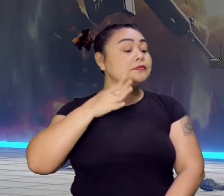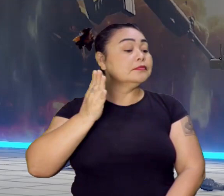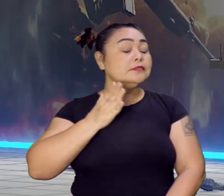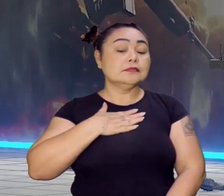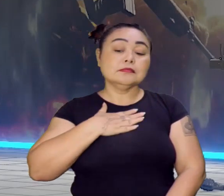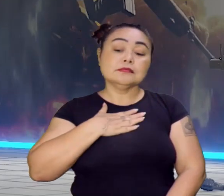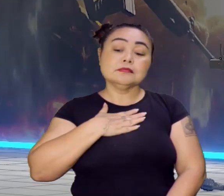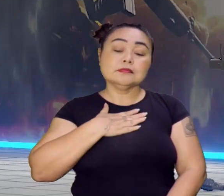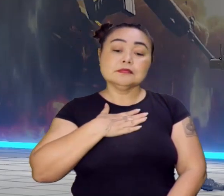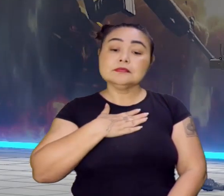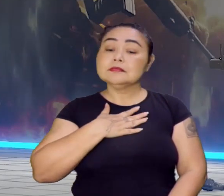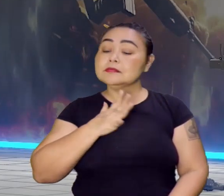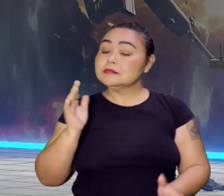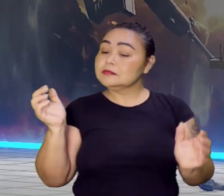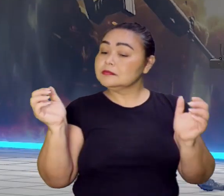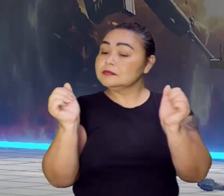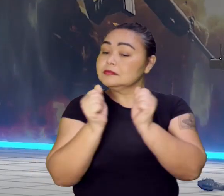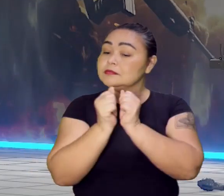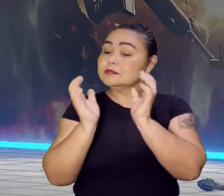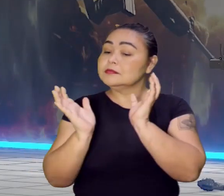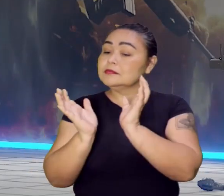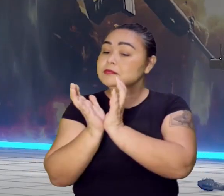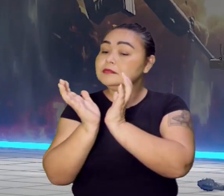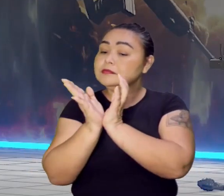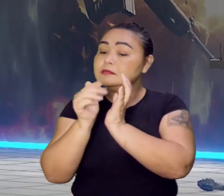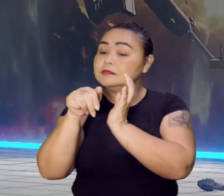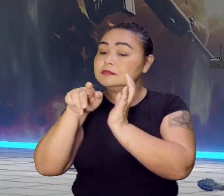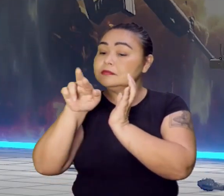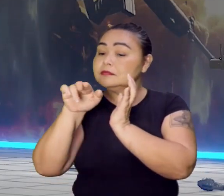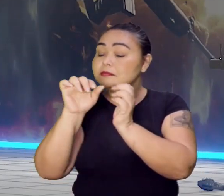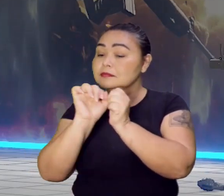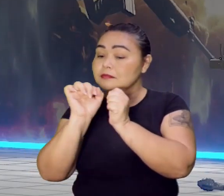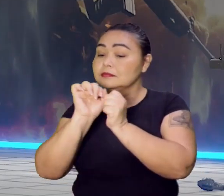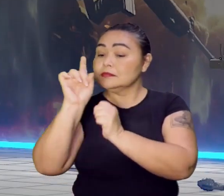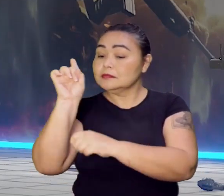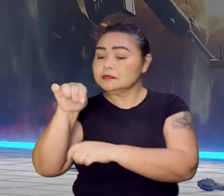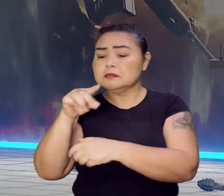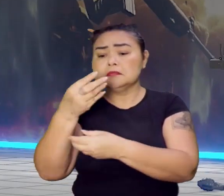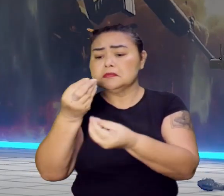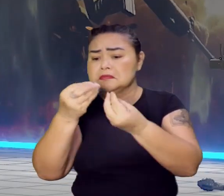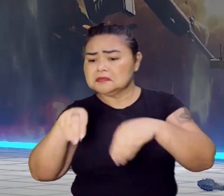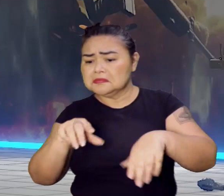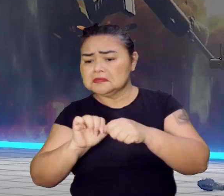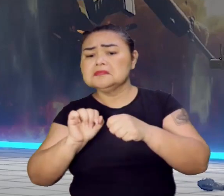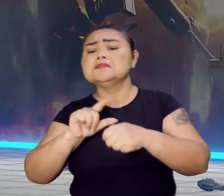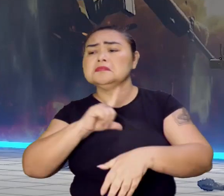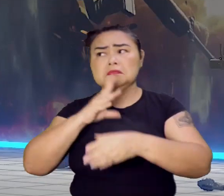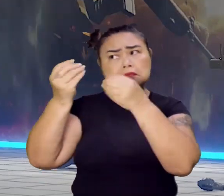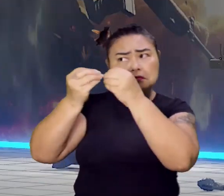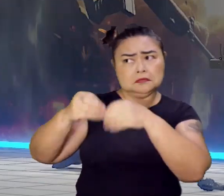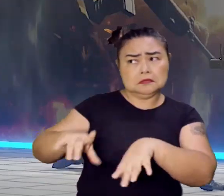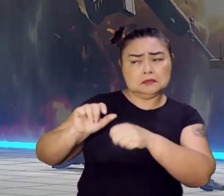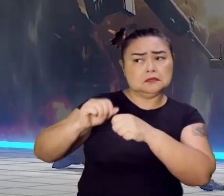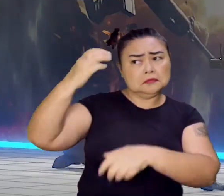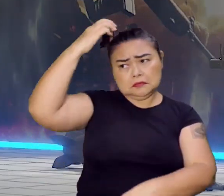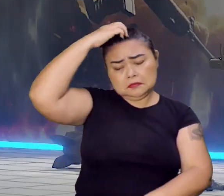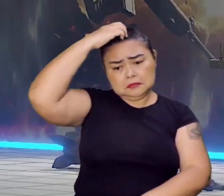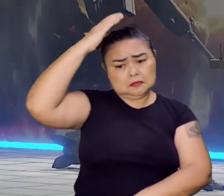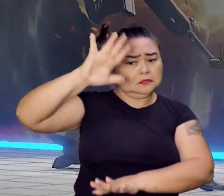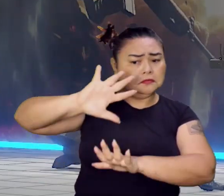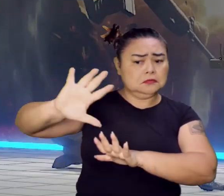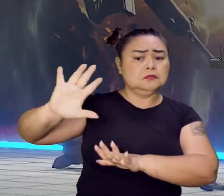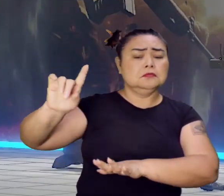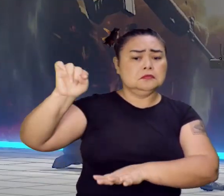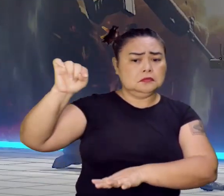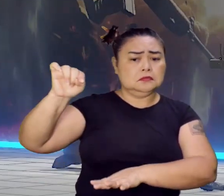Vai se juntar com a burguesia portuguesa? A burguesia portuguesa vai dizer, não, nós vamos ter prejuízo? Não, nós vamos ter prejuízo. O rei, Pode vir aqui.